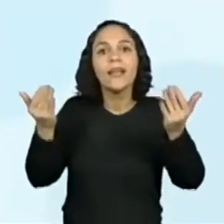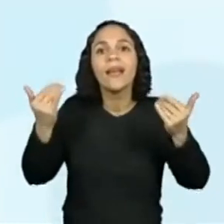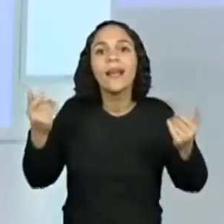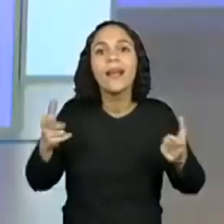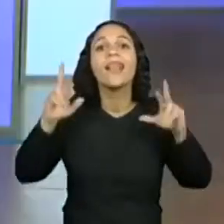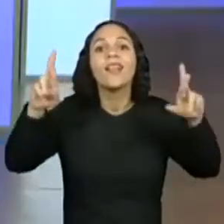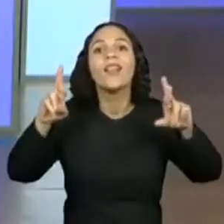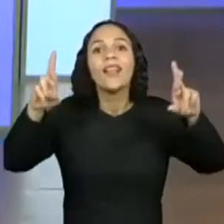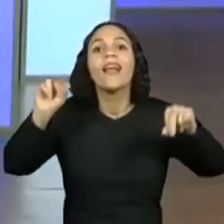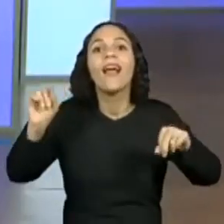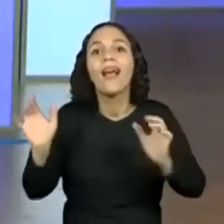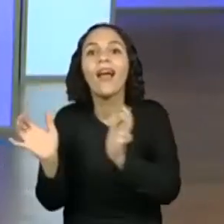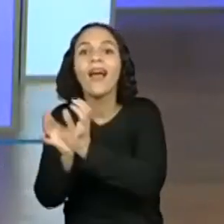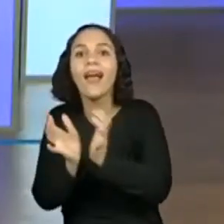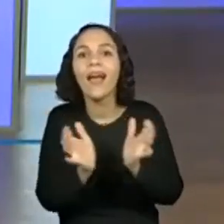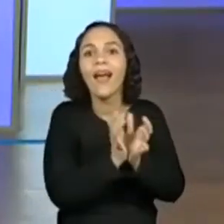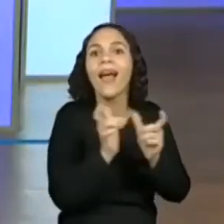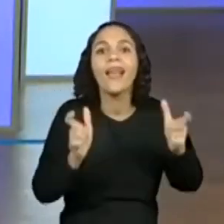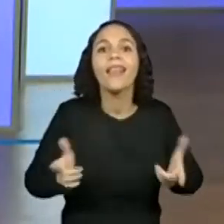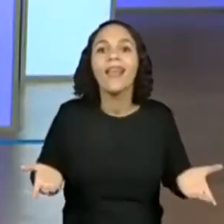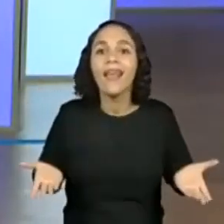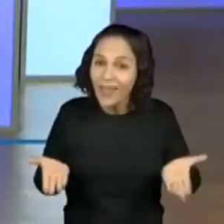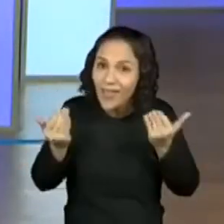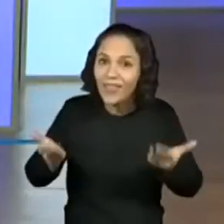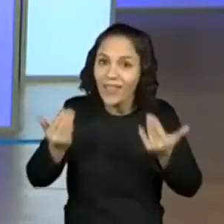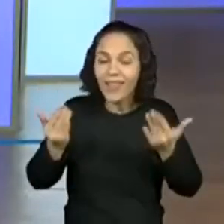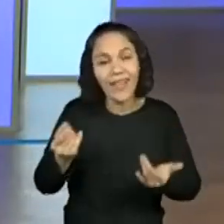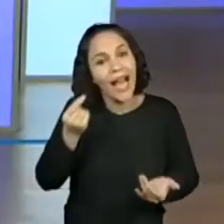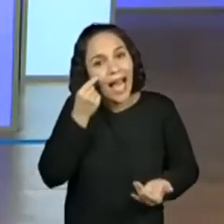Tá todo mundo torcendo pra você. Cadê minha torcida? torcida?